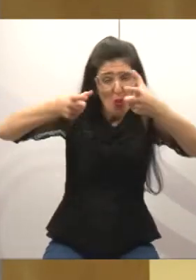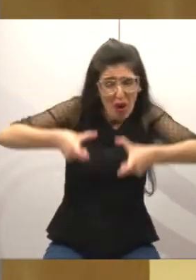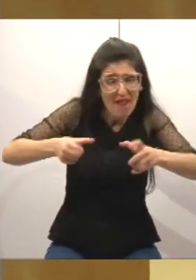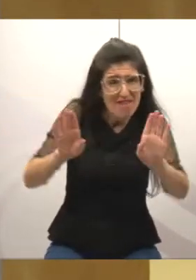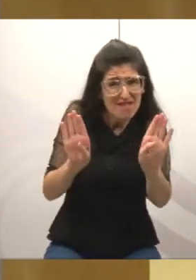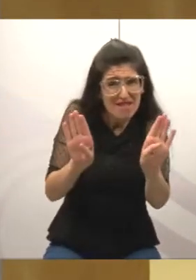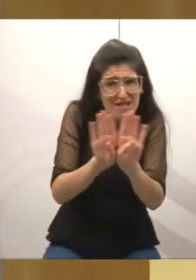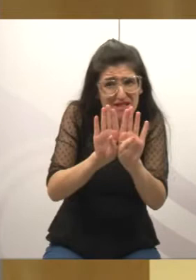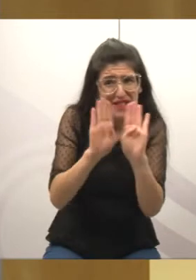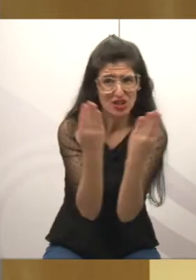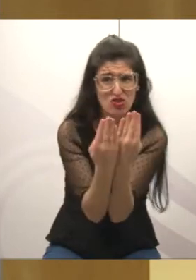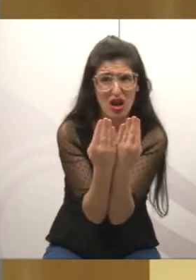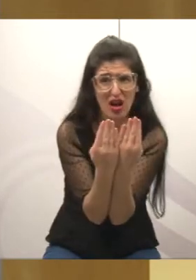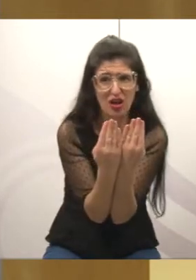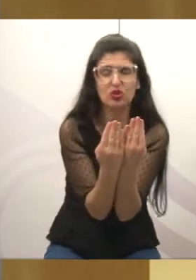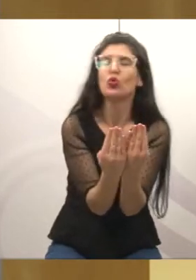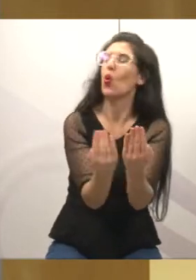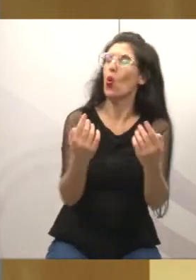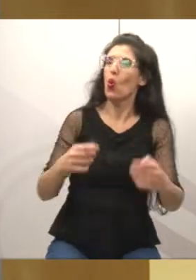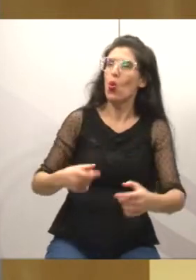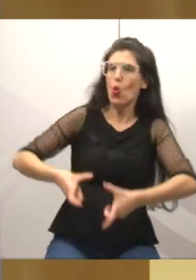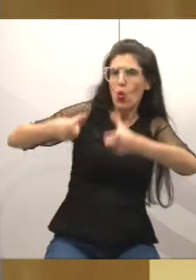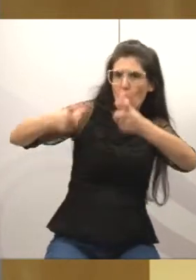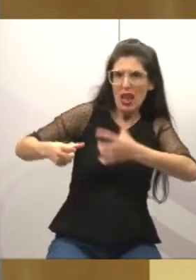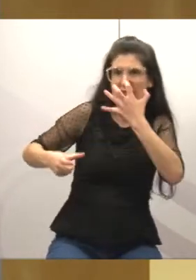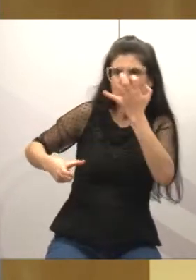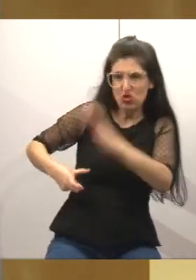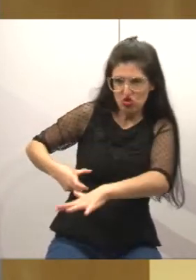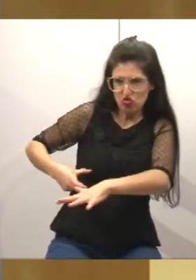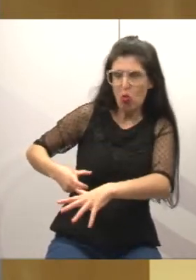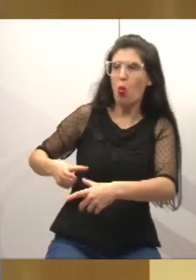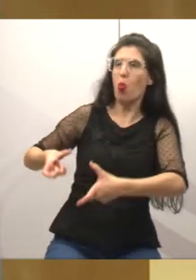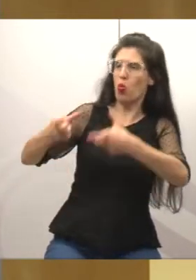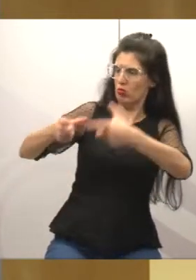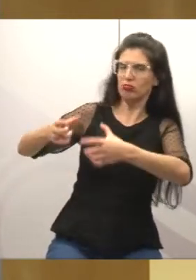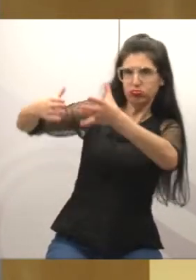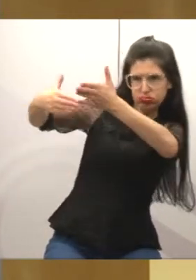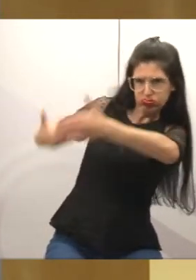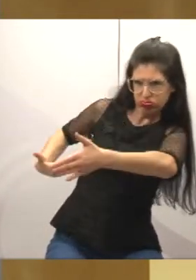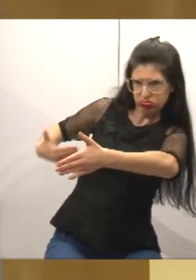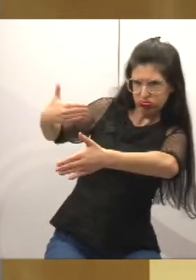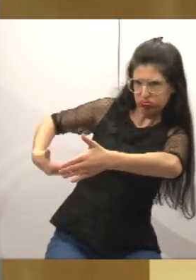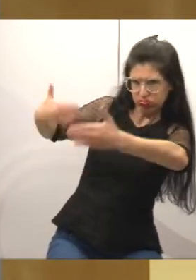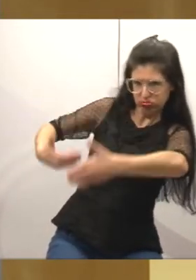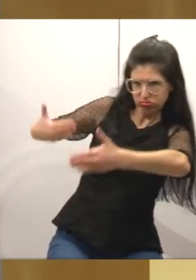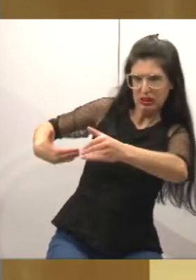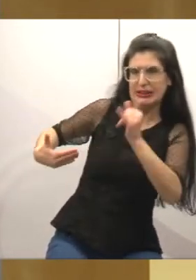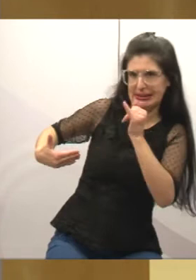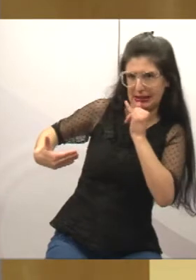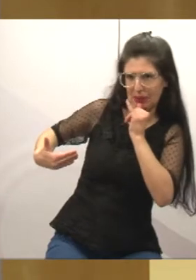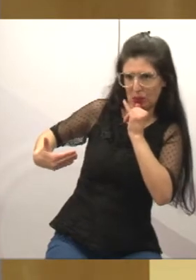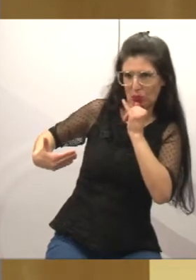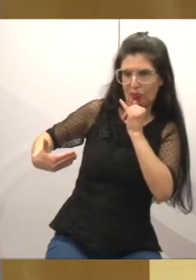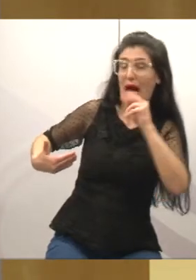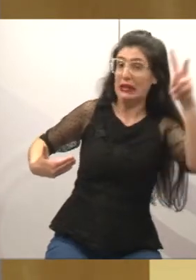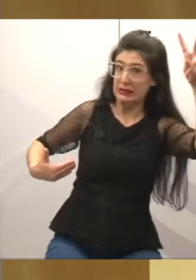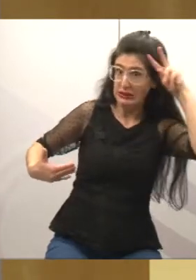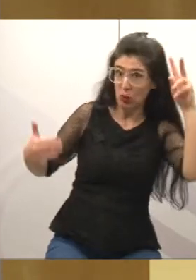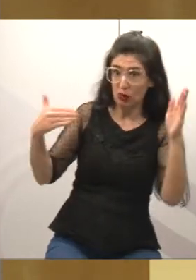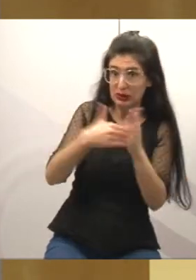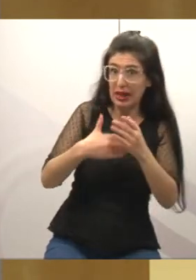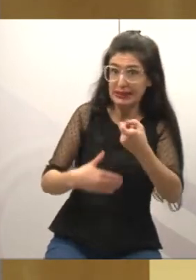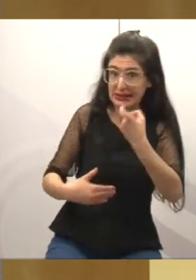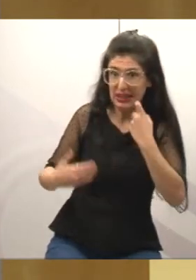local para depositar o lixo que ela vai levar até o leve. Então eu quero fazer esse